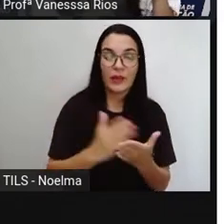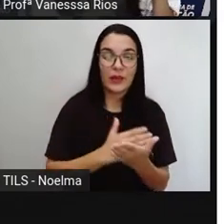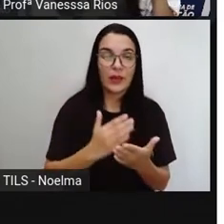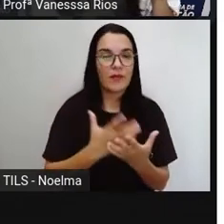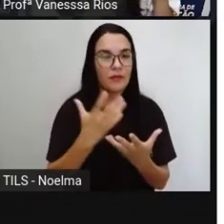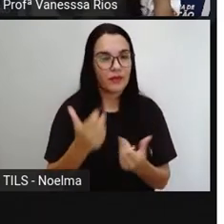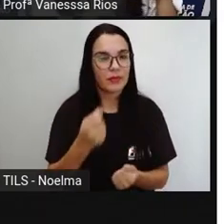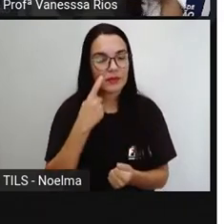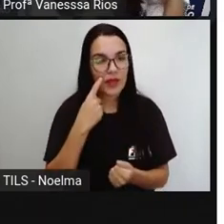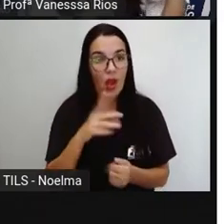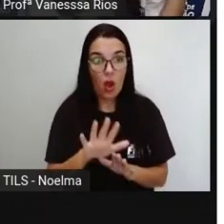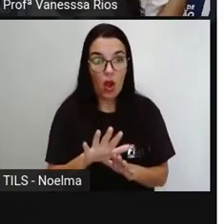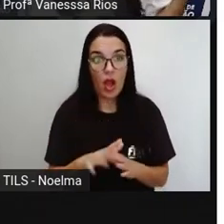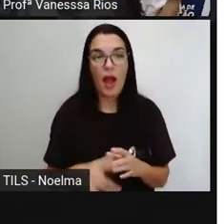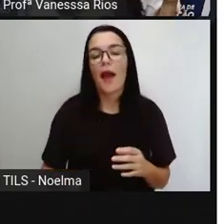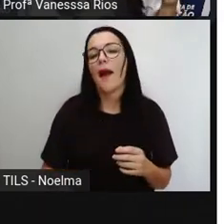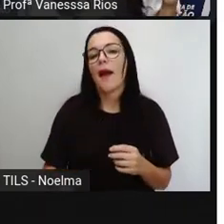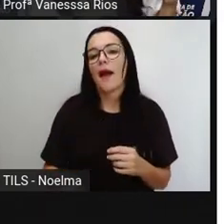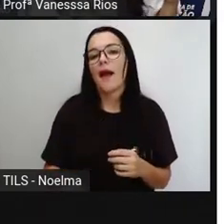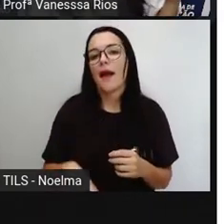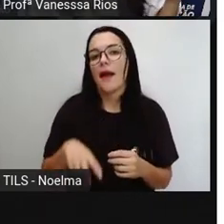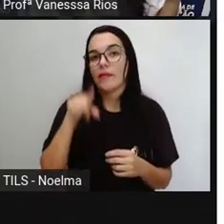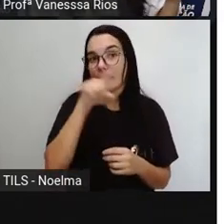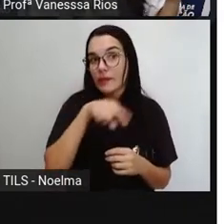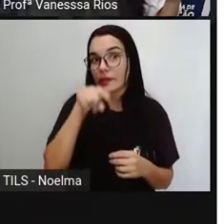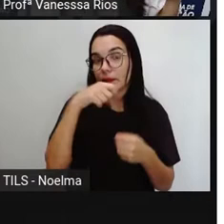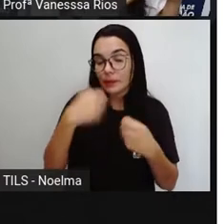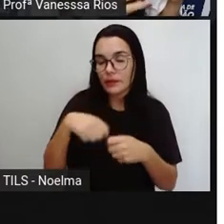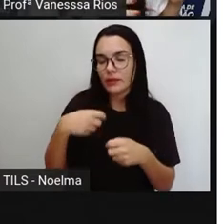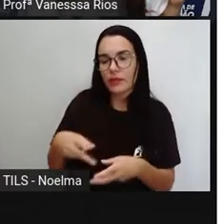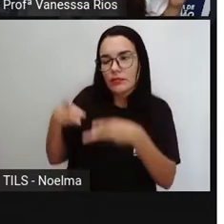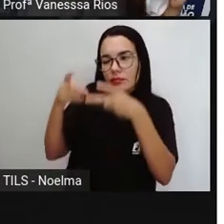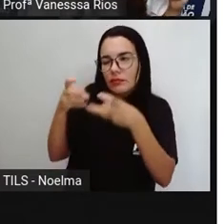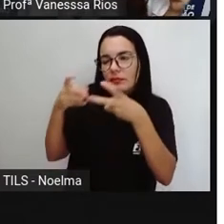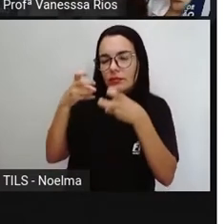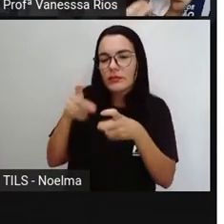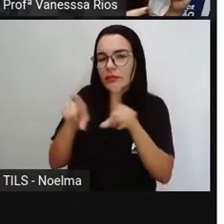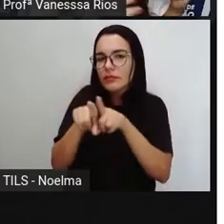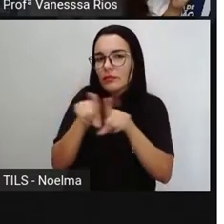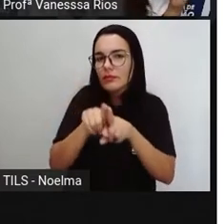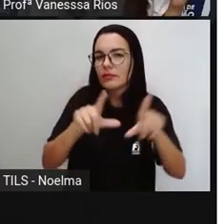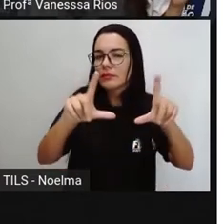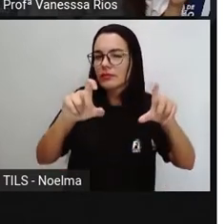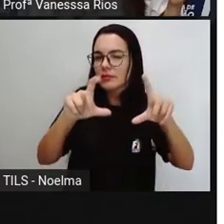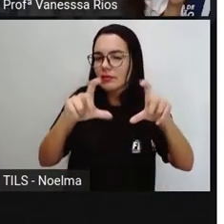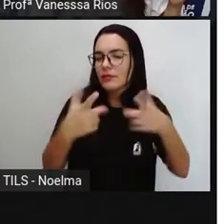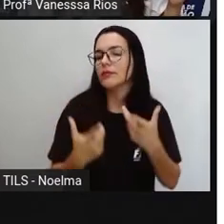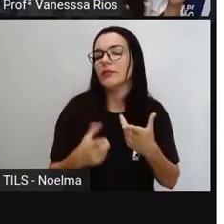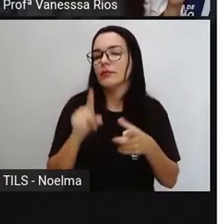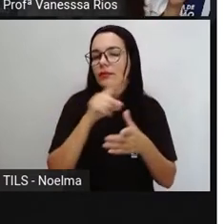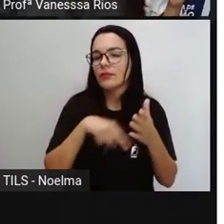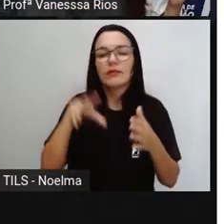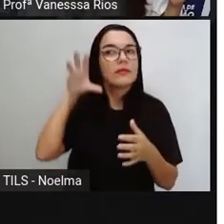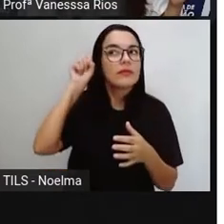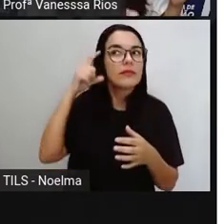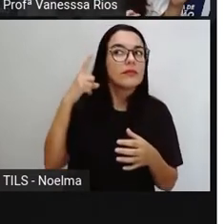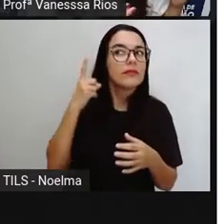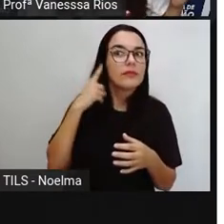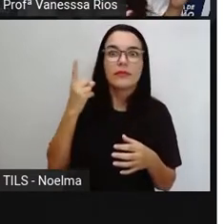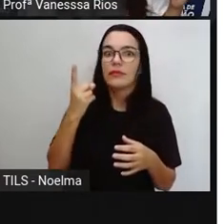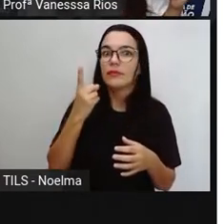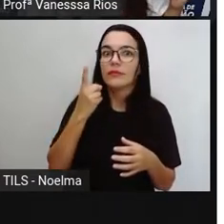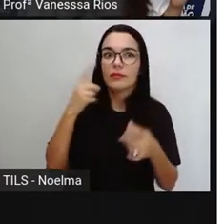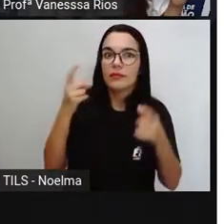Vamos lá? A Pró vai contar, espero que vocês observem, né? As imagens aí, estejam com os ouvidos e os olhos